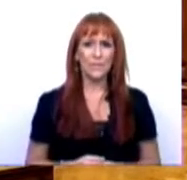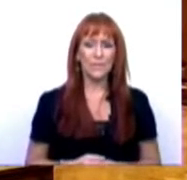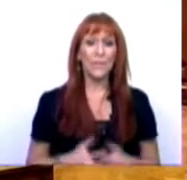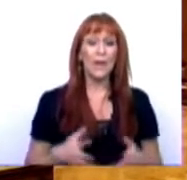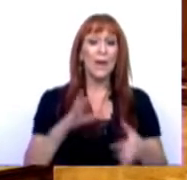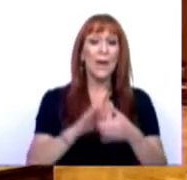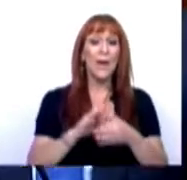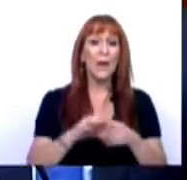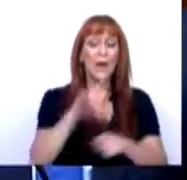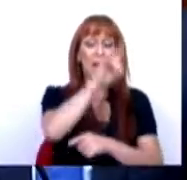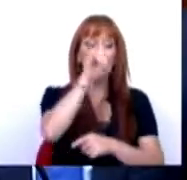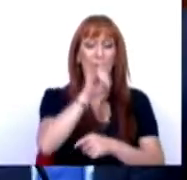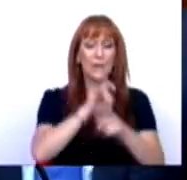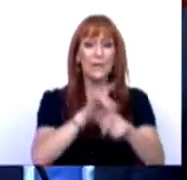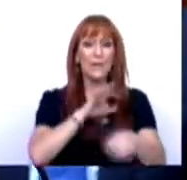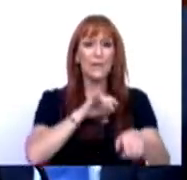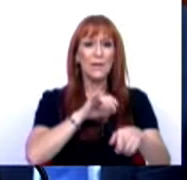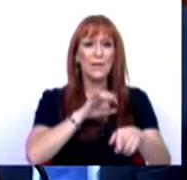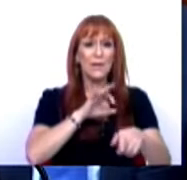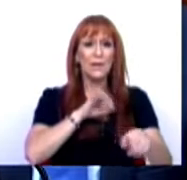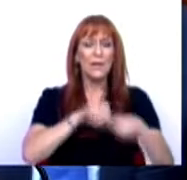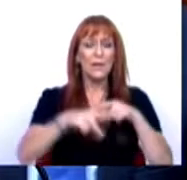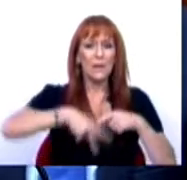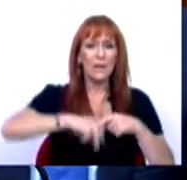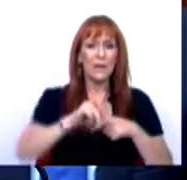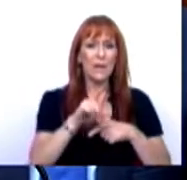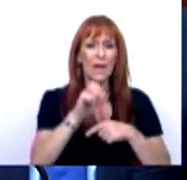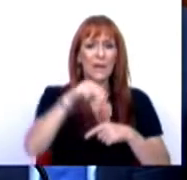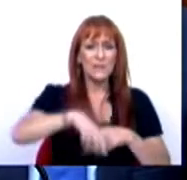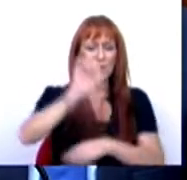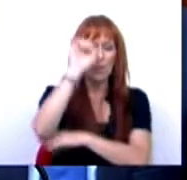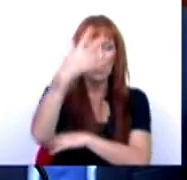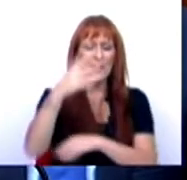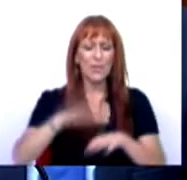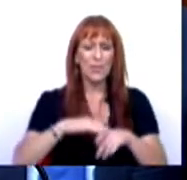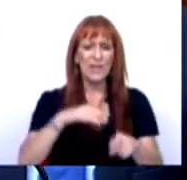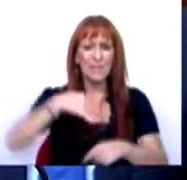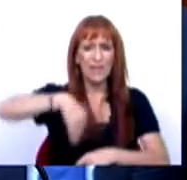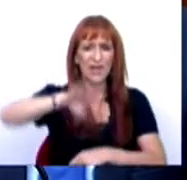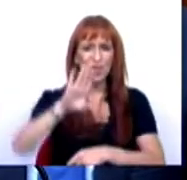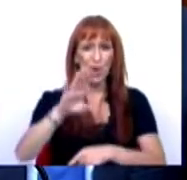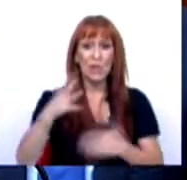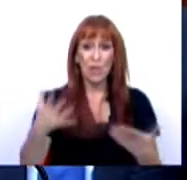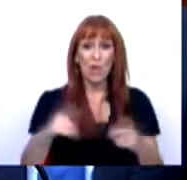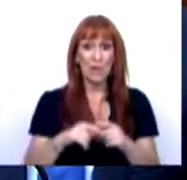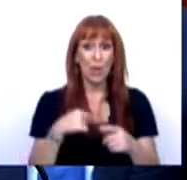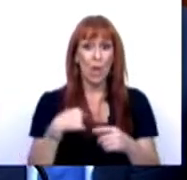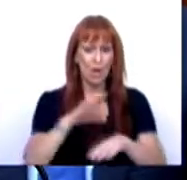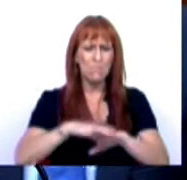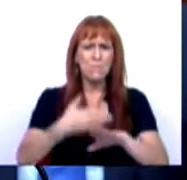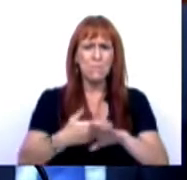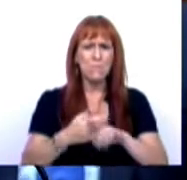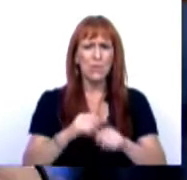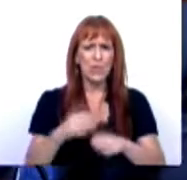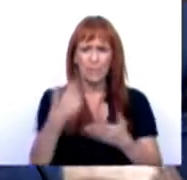Em relação à questão colocada pelo Sr. Deputado Nelson Siva, do PAN, sobre a Polícia Judiciária, temos estado a reforçar com